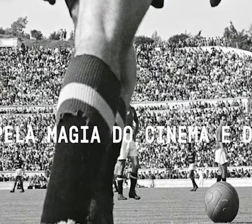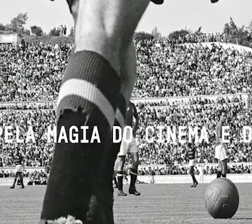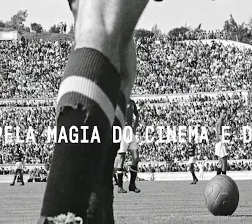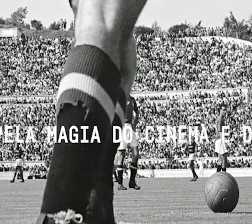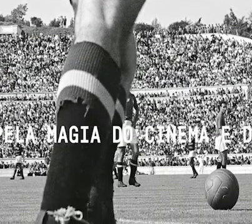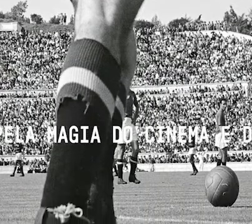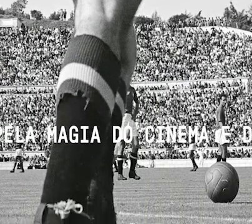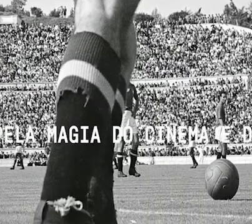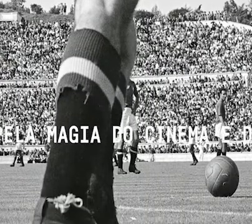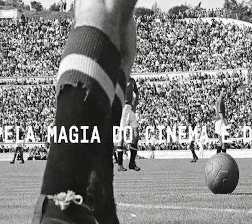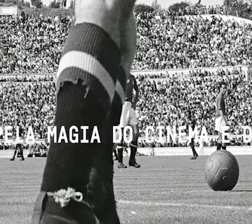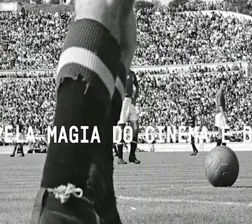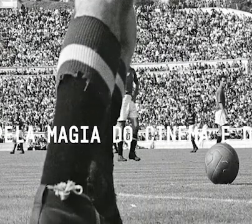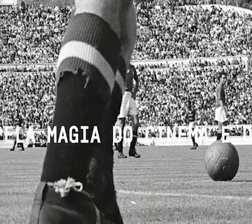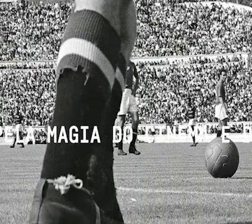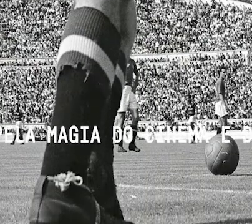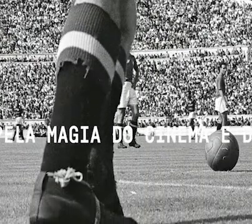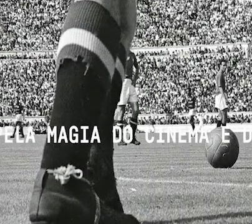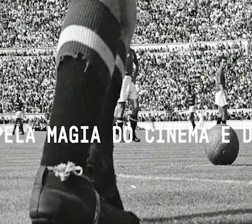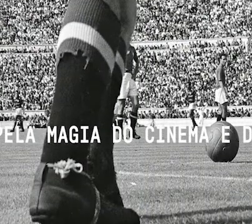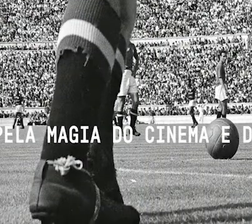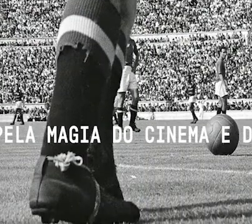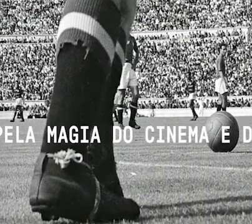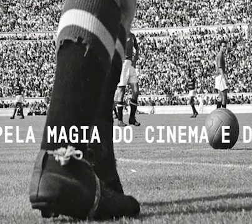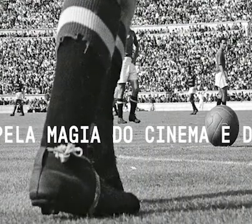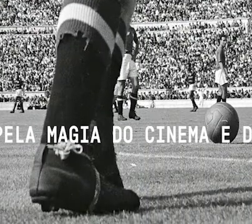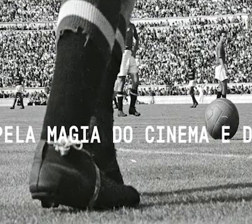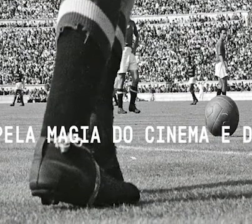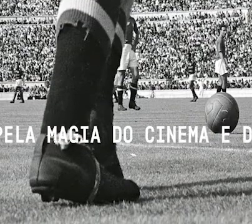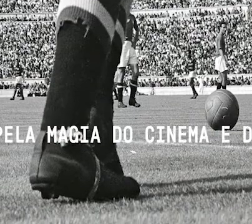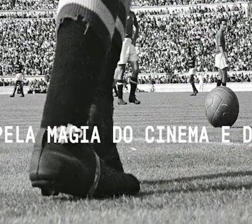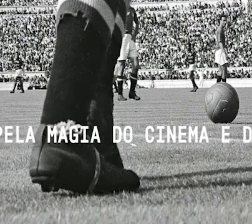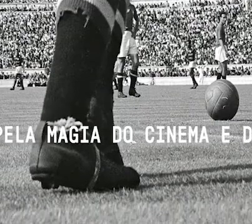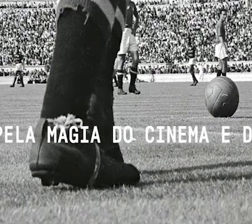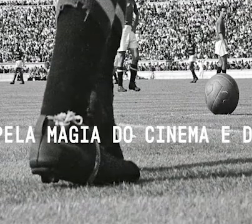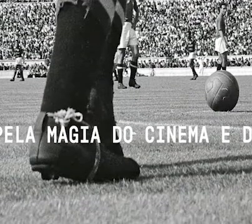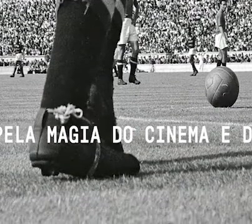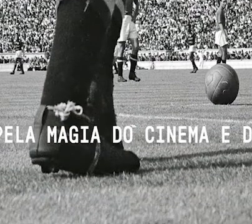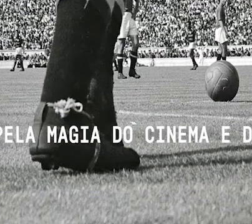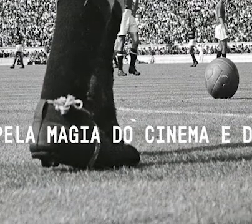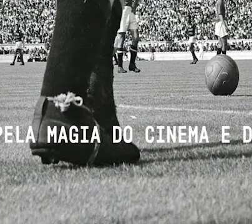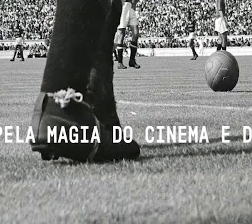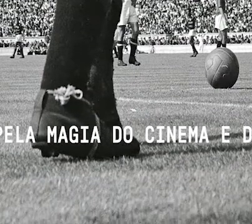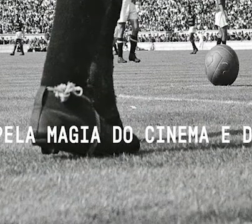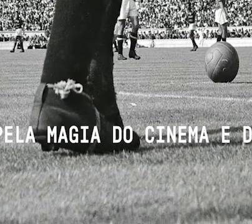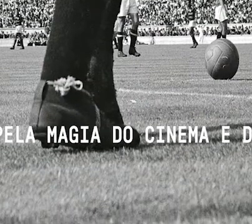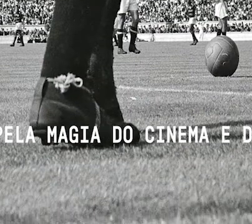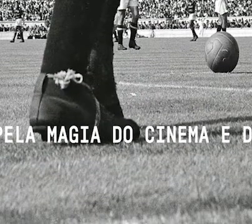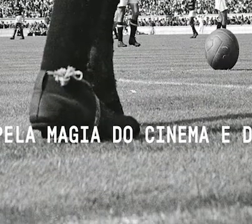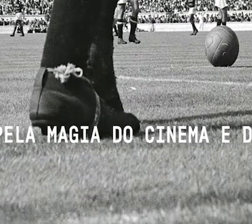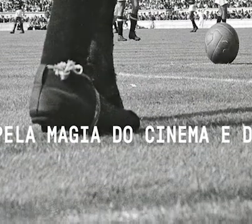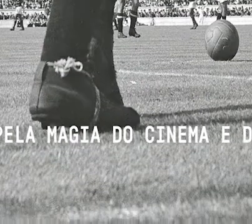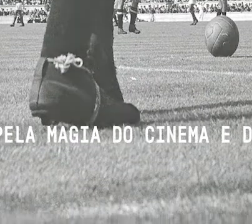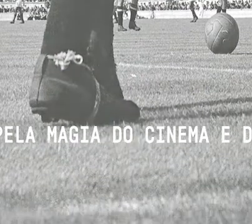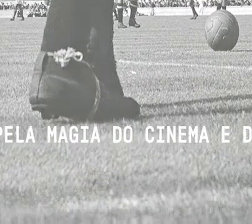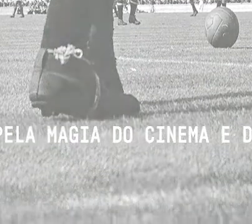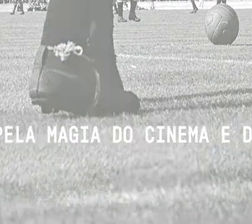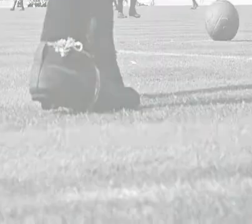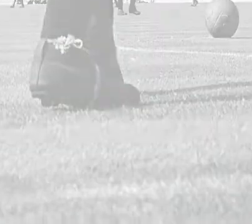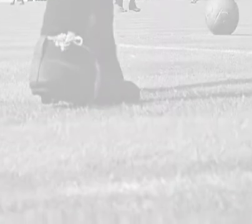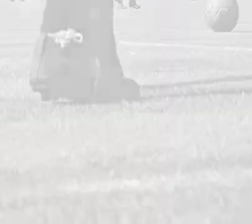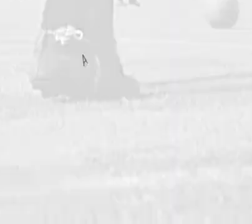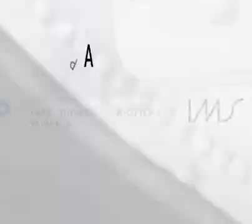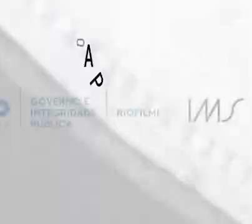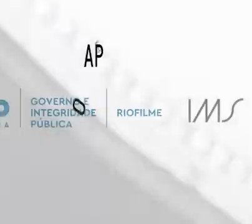Eu gosto pra caramba desse festival Com cinema e futebol, minha vida é um carnaval O